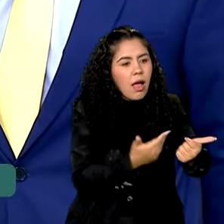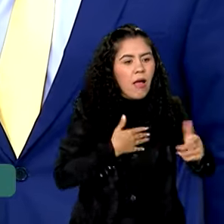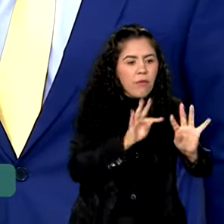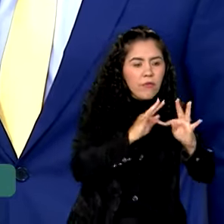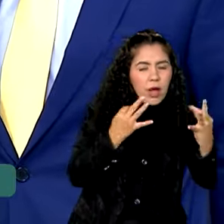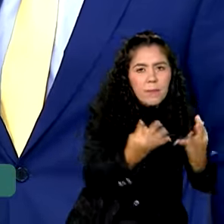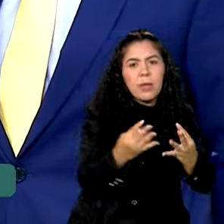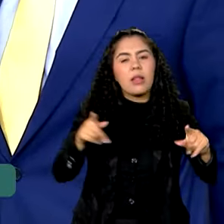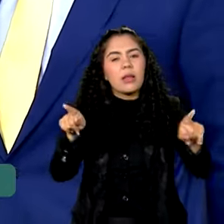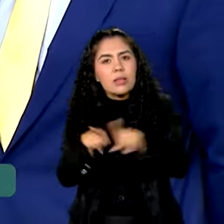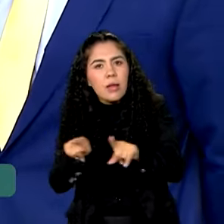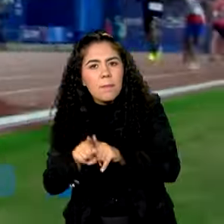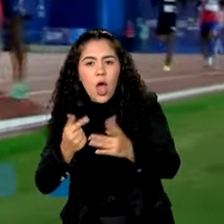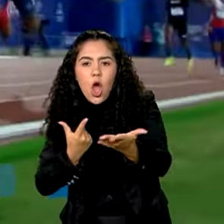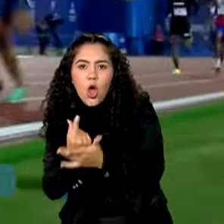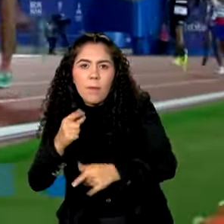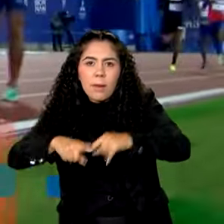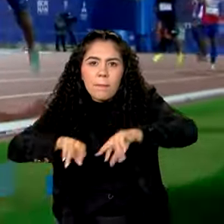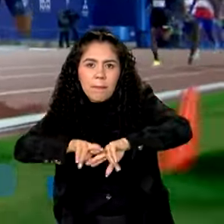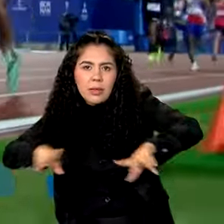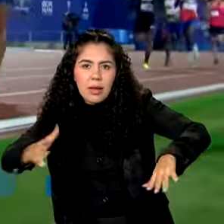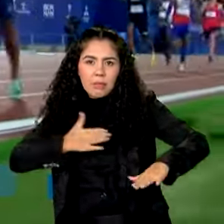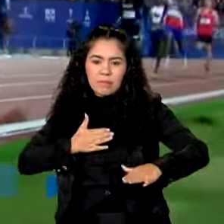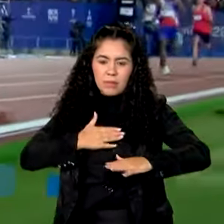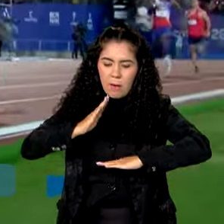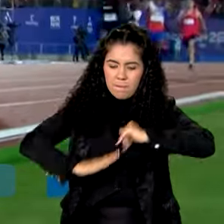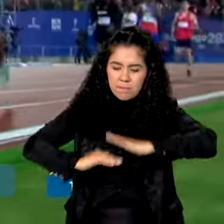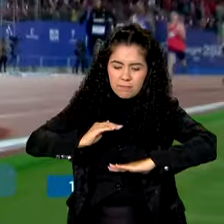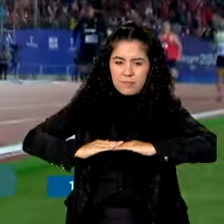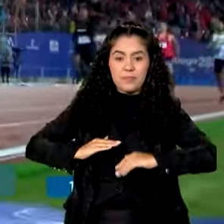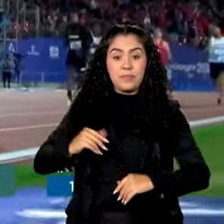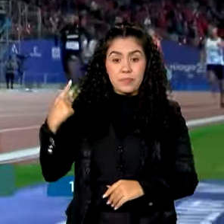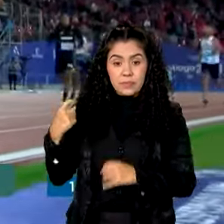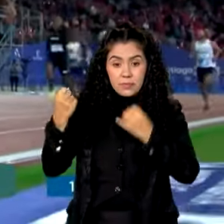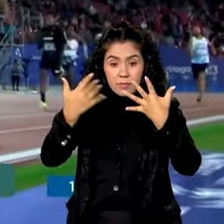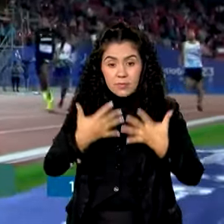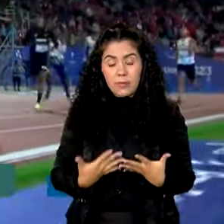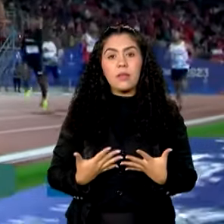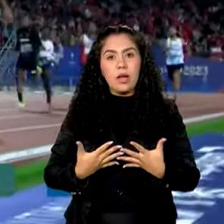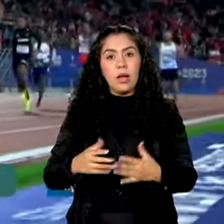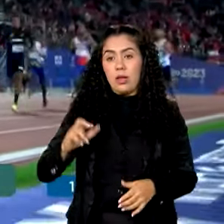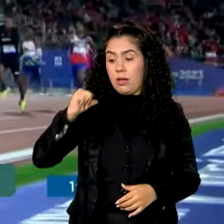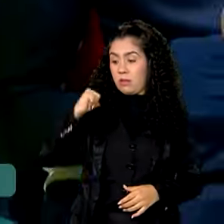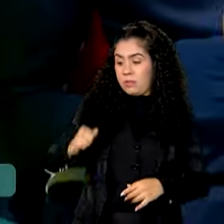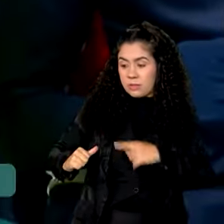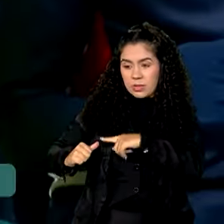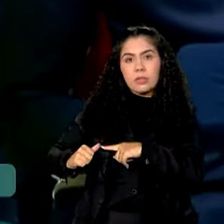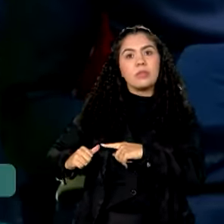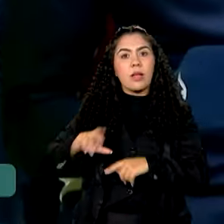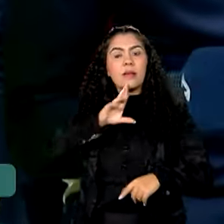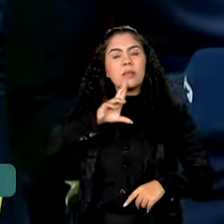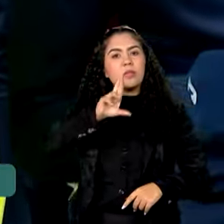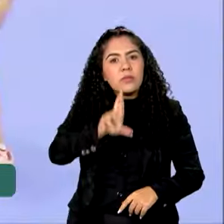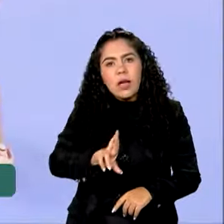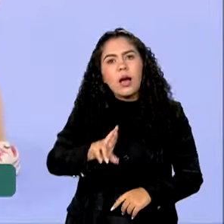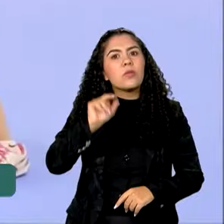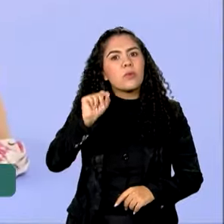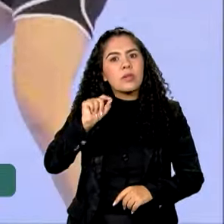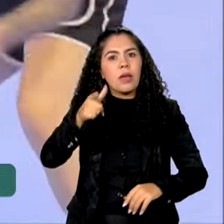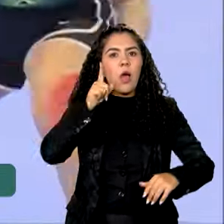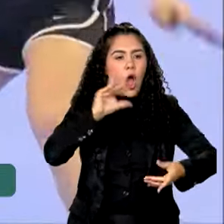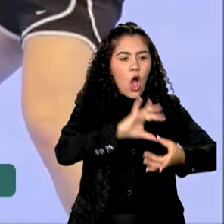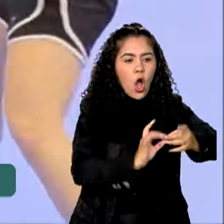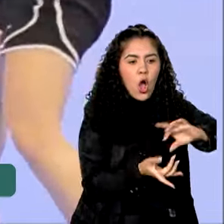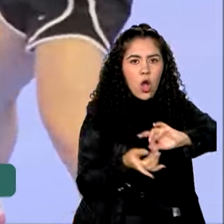no meu material de trabalho. Os resultados expressivos do Bolsa Atleta são evidentes nas campanhas olímpicas e